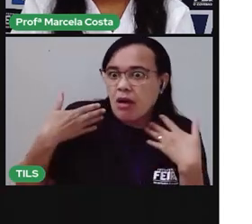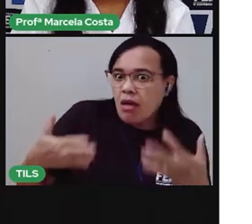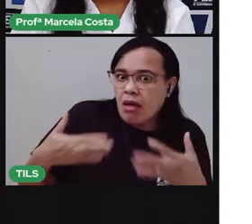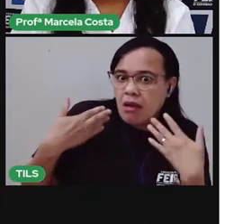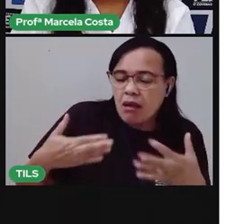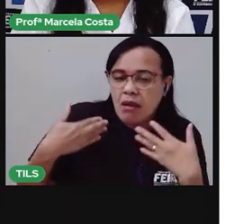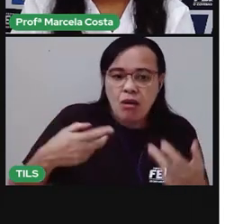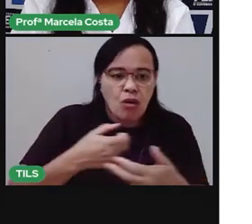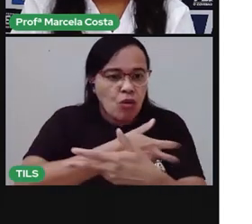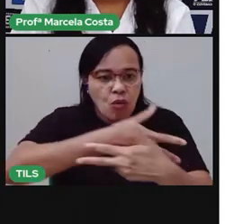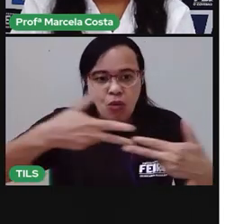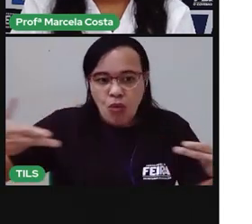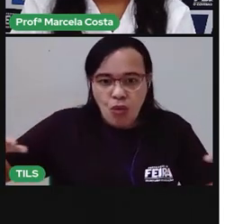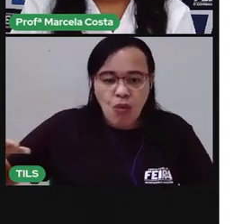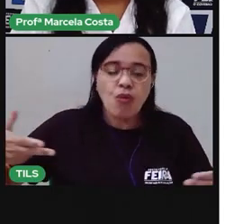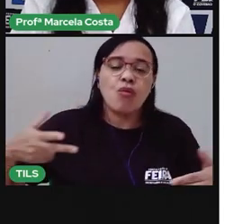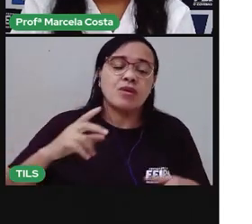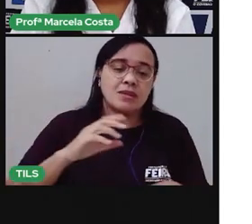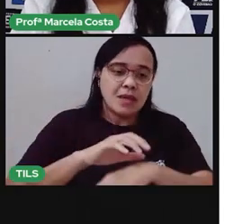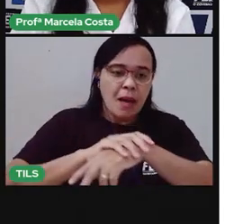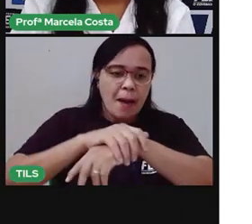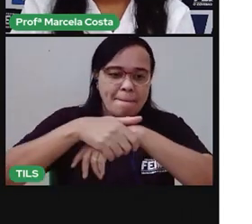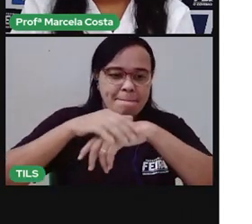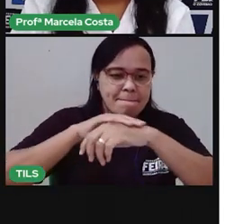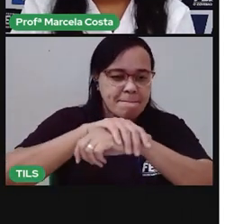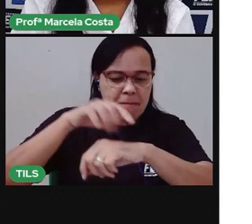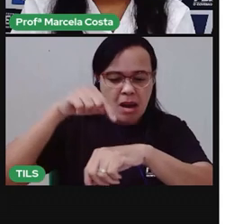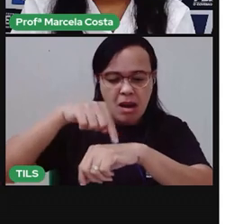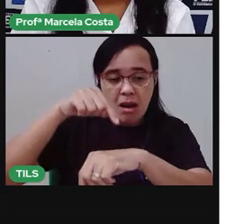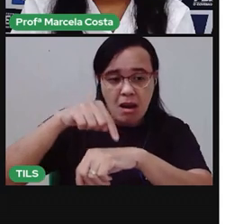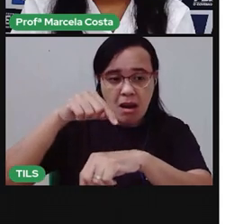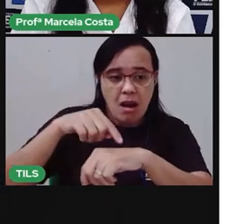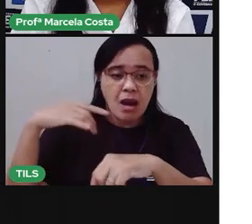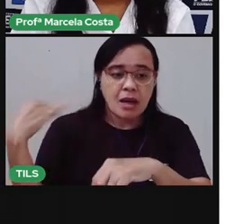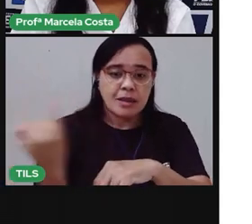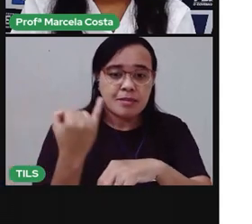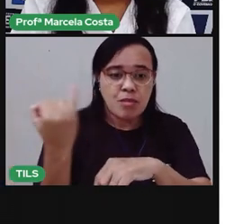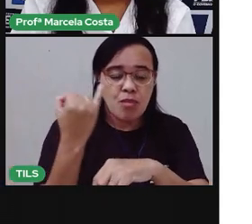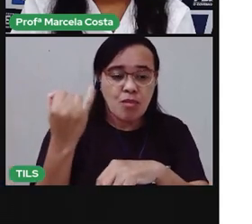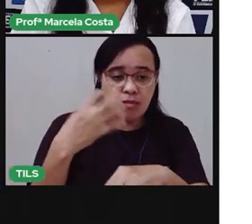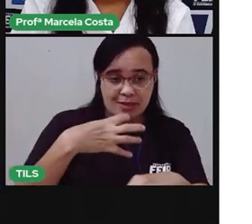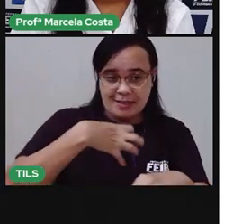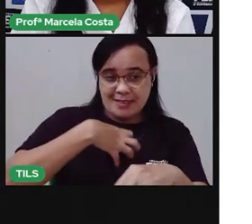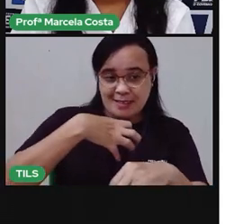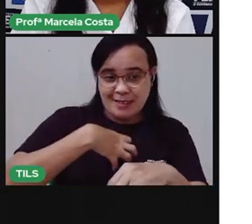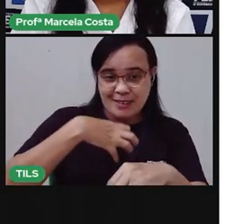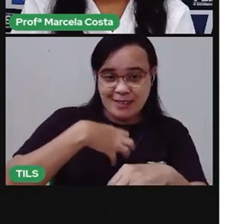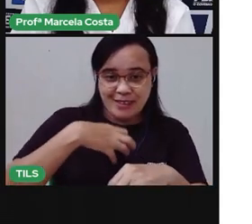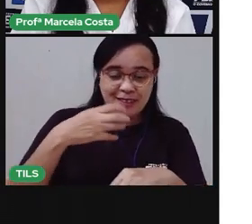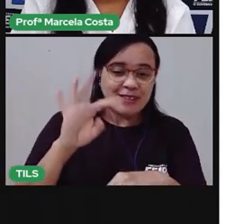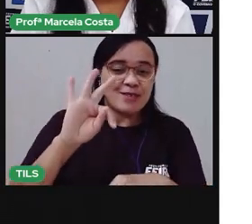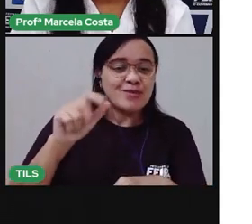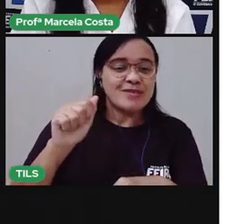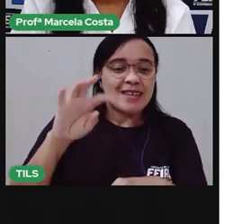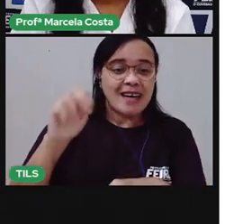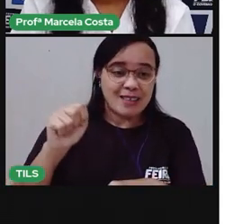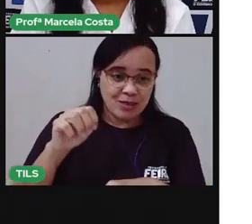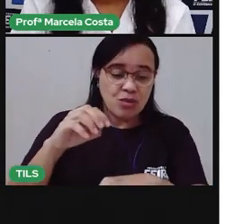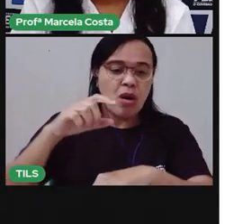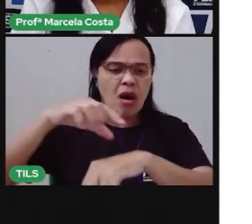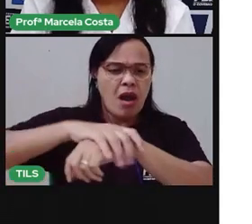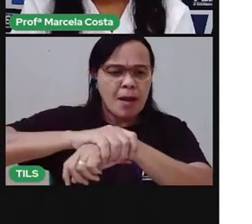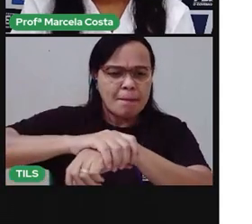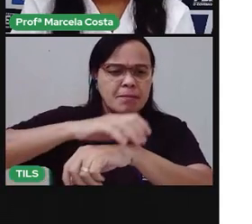entre outras. A pele é o órgão responsável pelo tato. Logo abaixo da pele, existem os